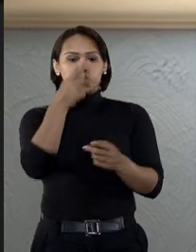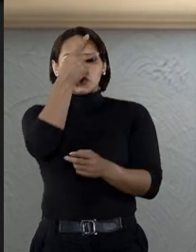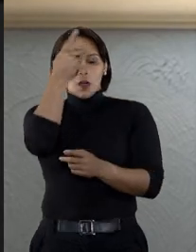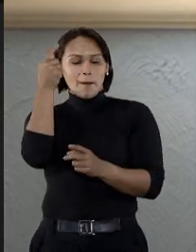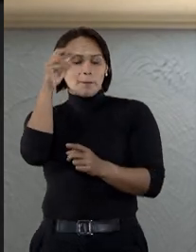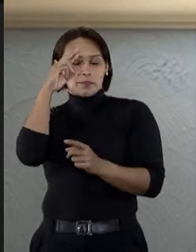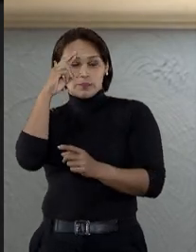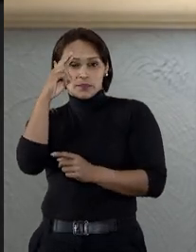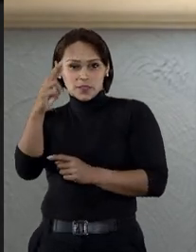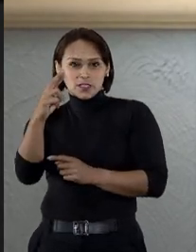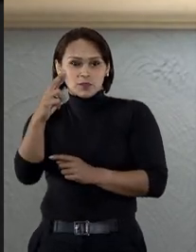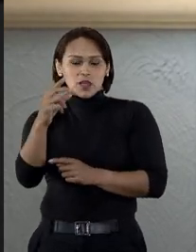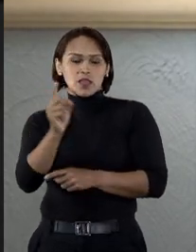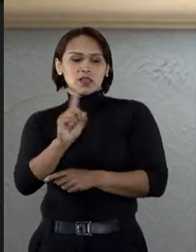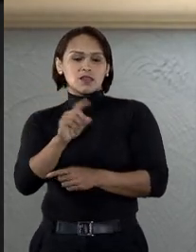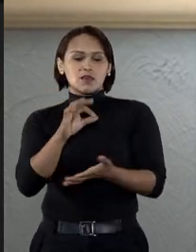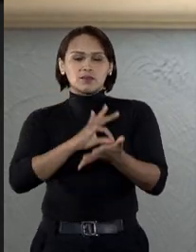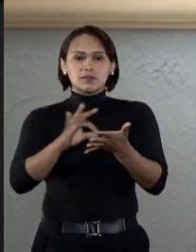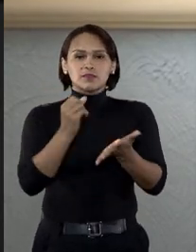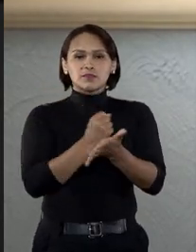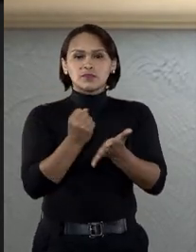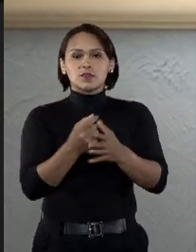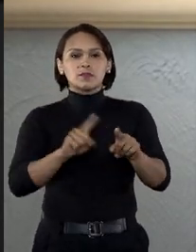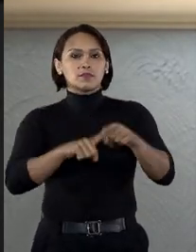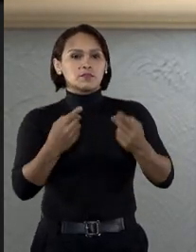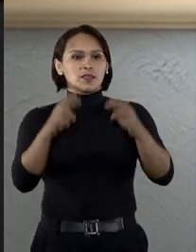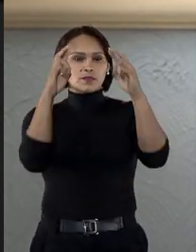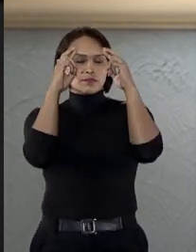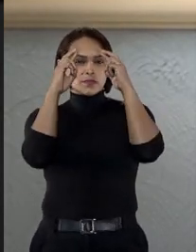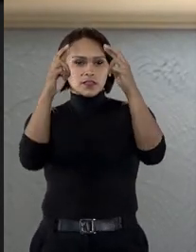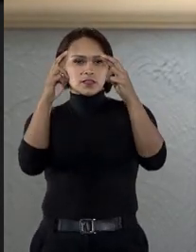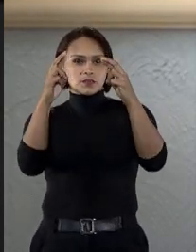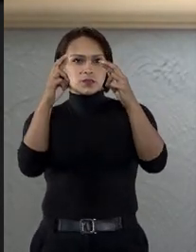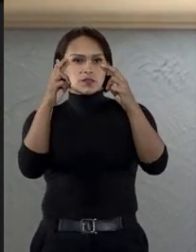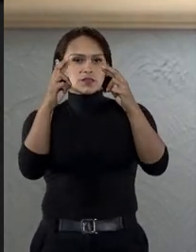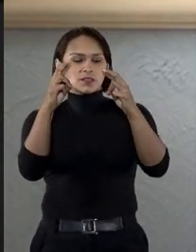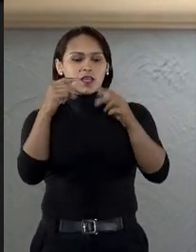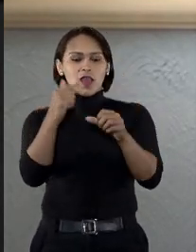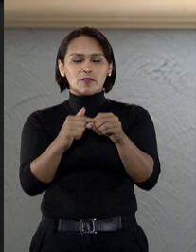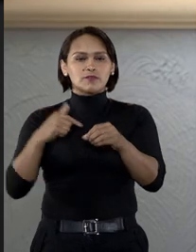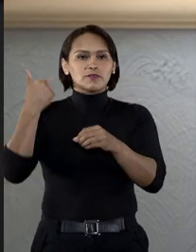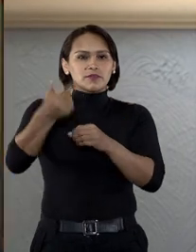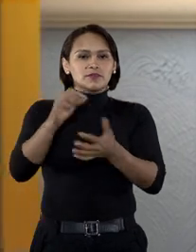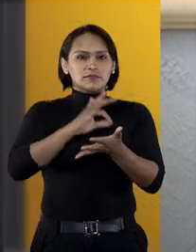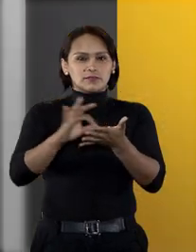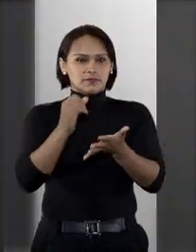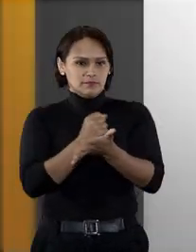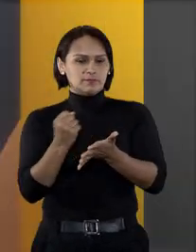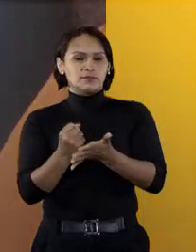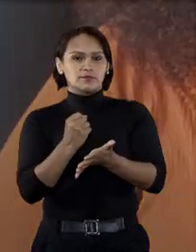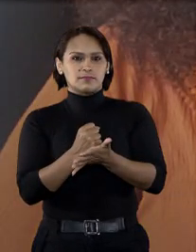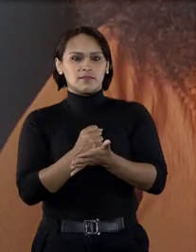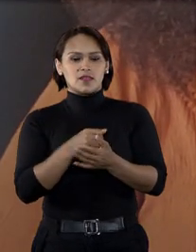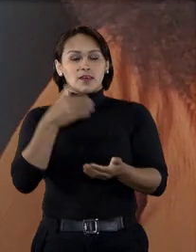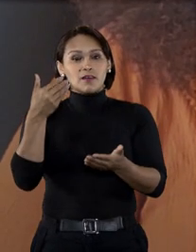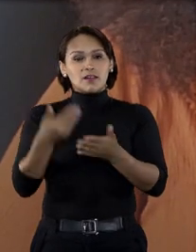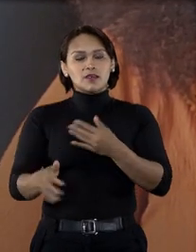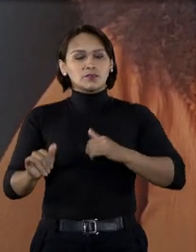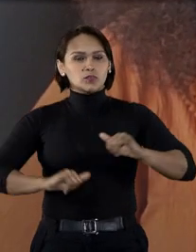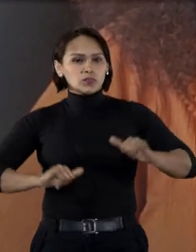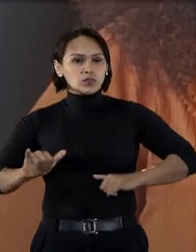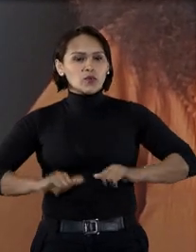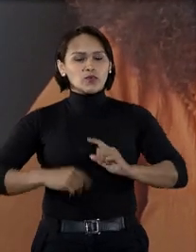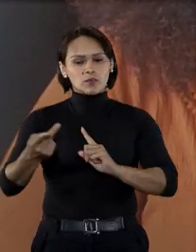de uma figura de responsabilidade não contratual, mas uma responsabilidade extra-contratual. Os